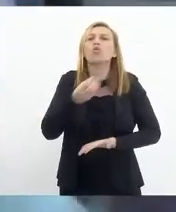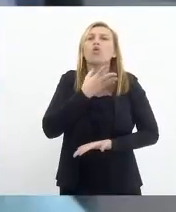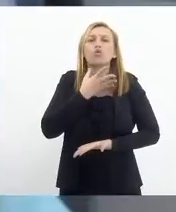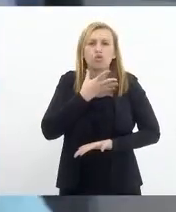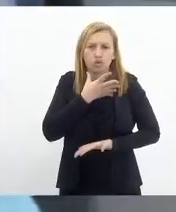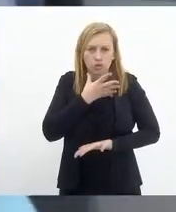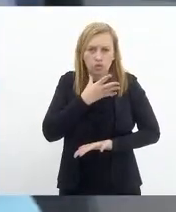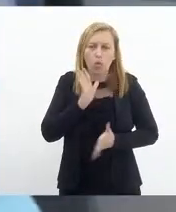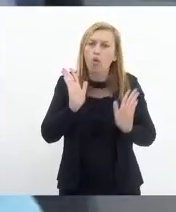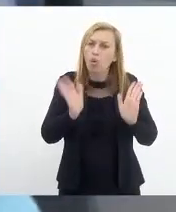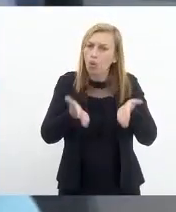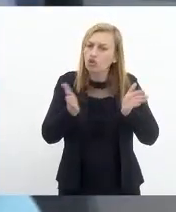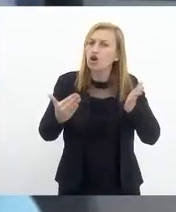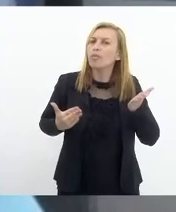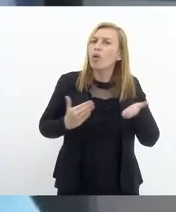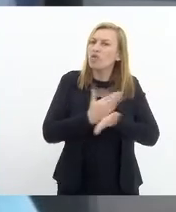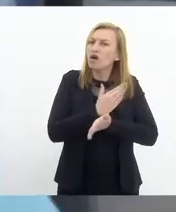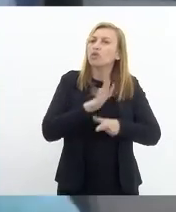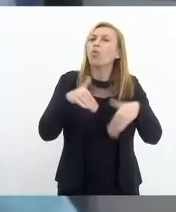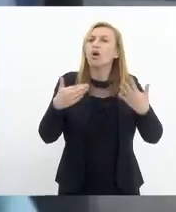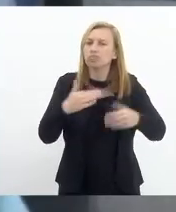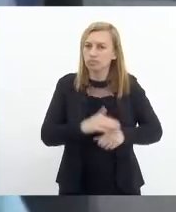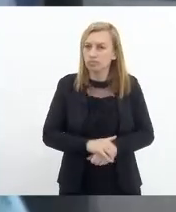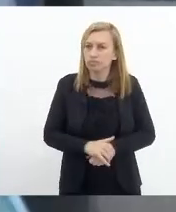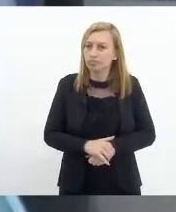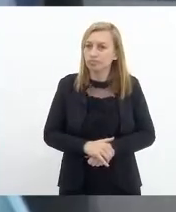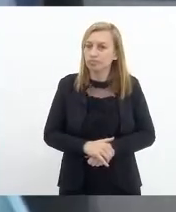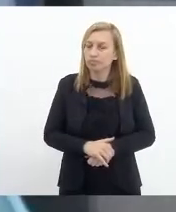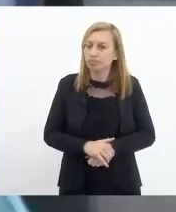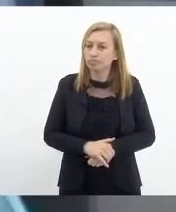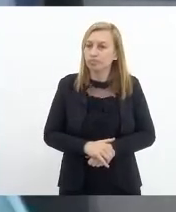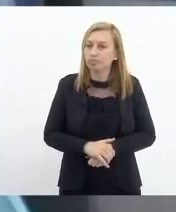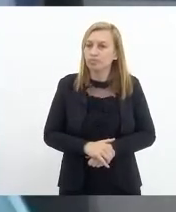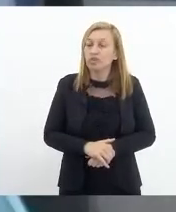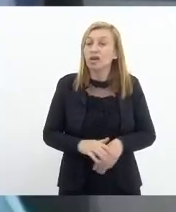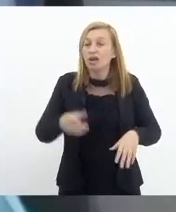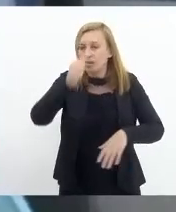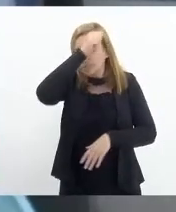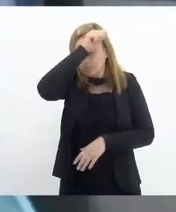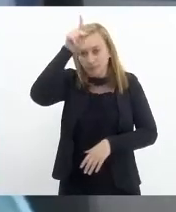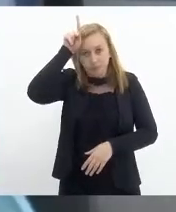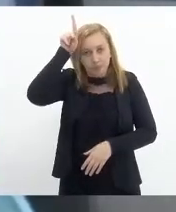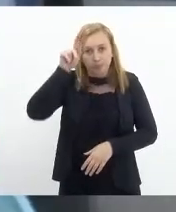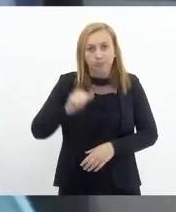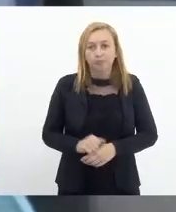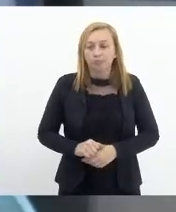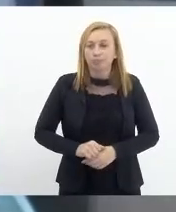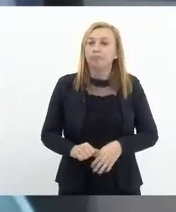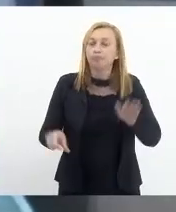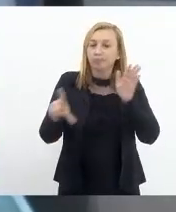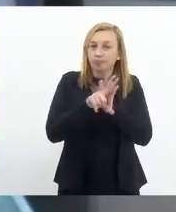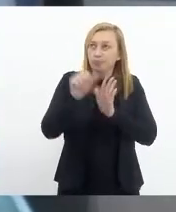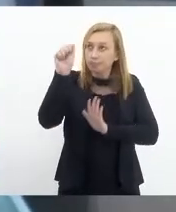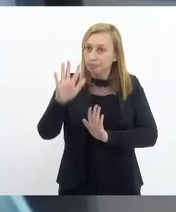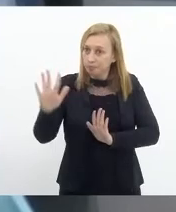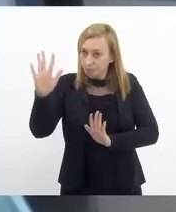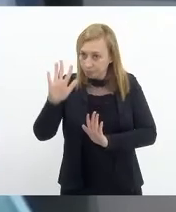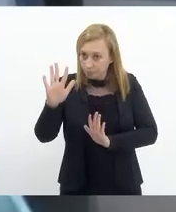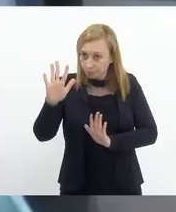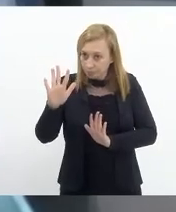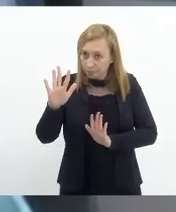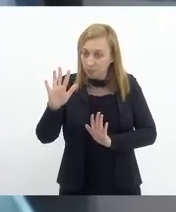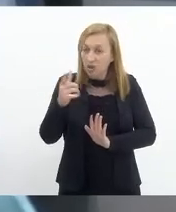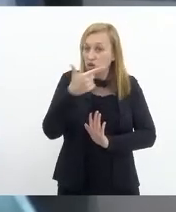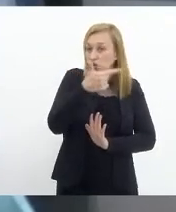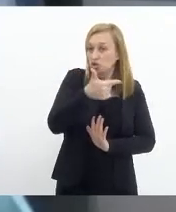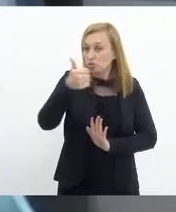hoje aprovado? É a parte das prefeituras. A Lei Nacional dos Resíduos Sólidos é